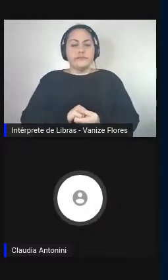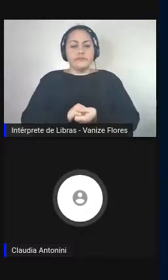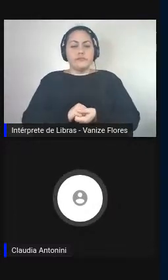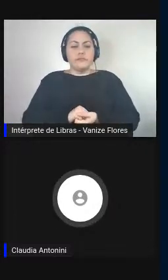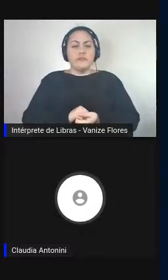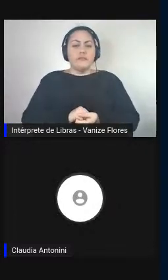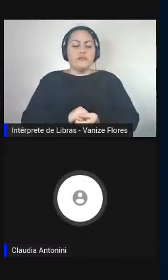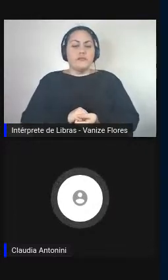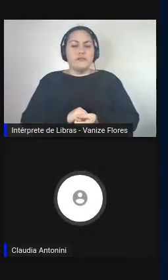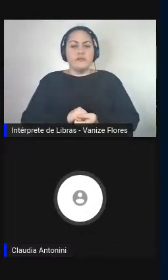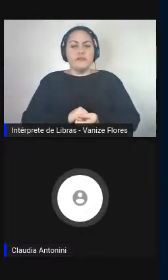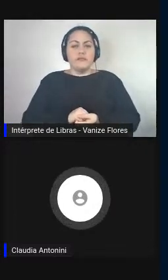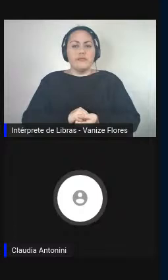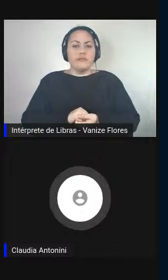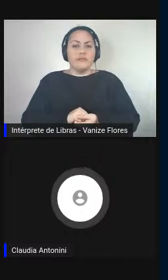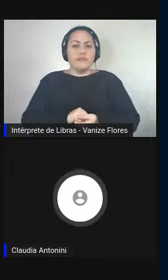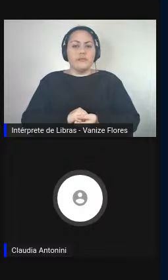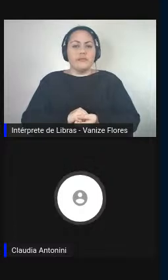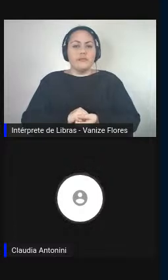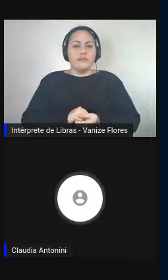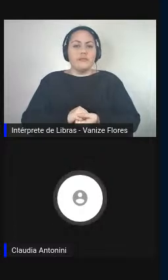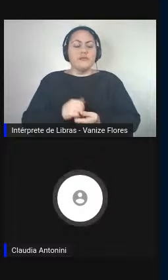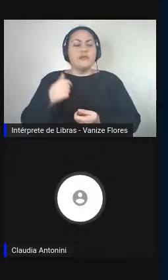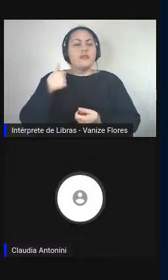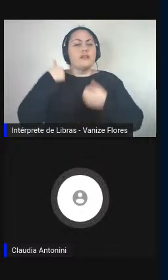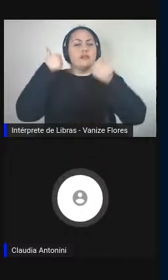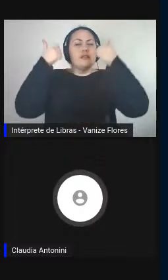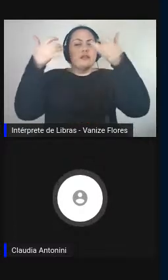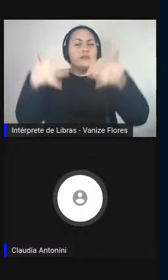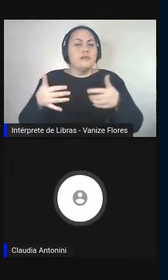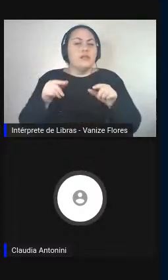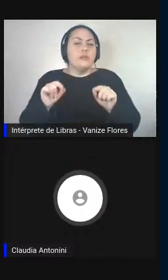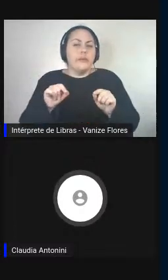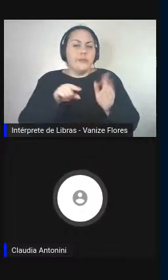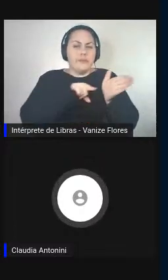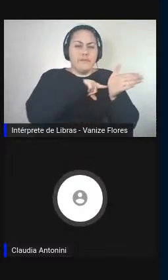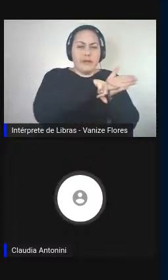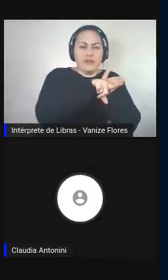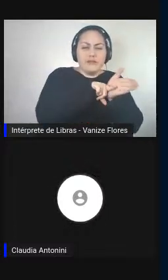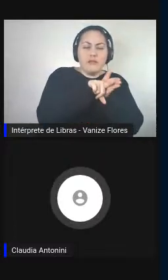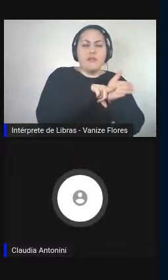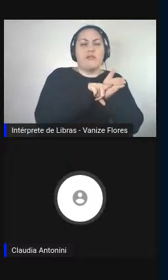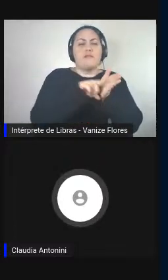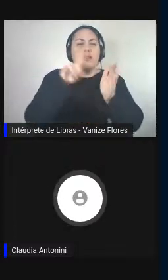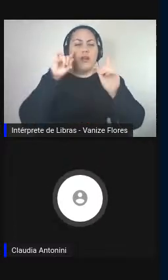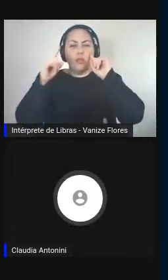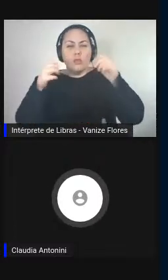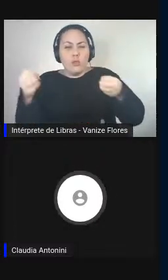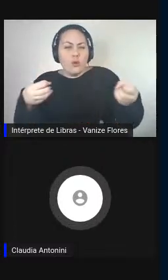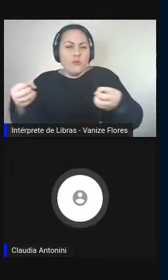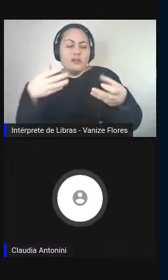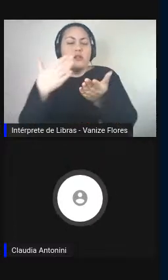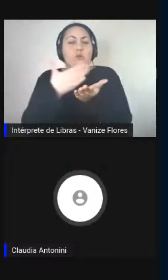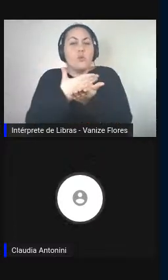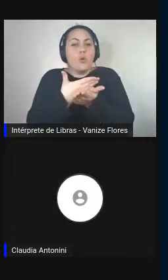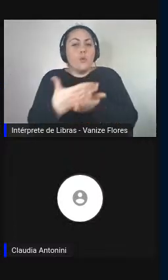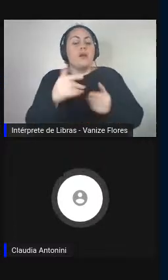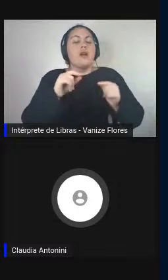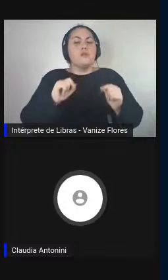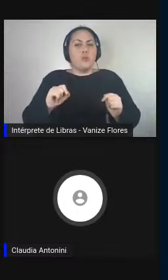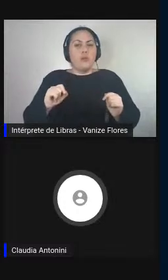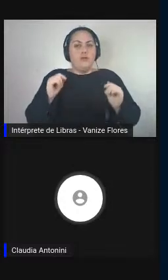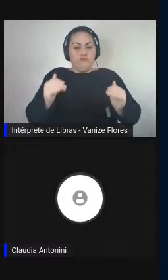para dizer que a pesquisa, a inovação, está fazendo, dando passos gigantes,